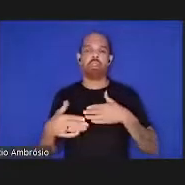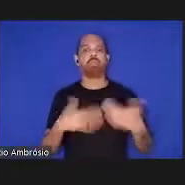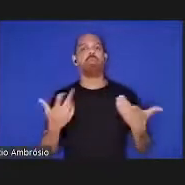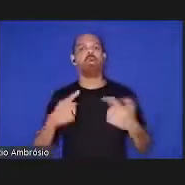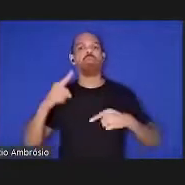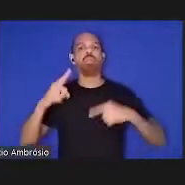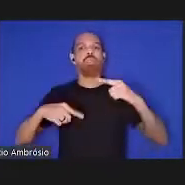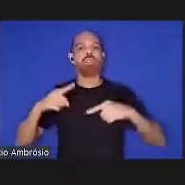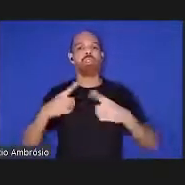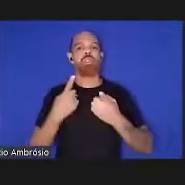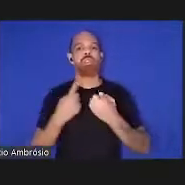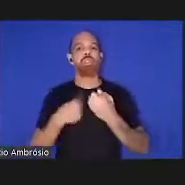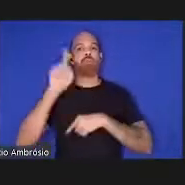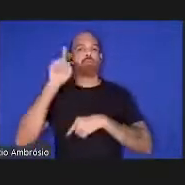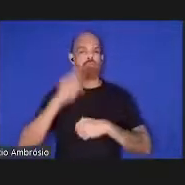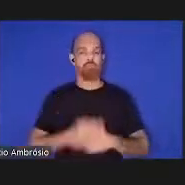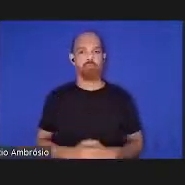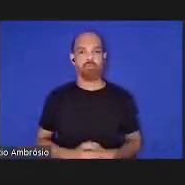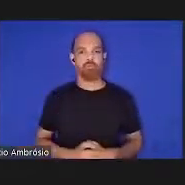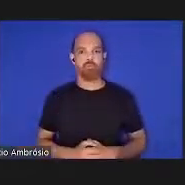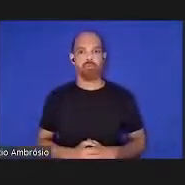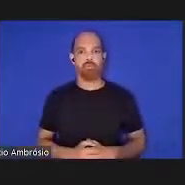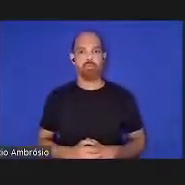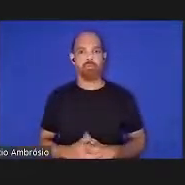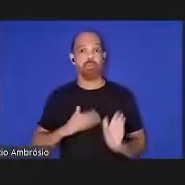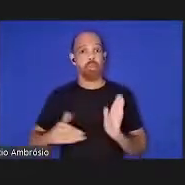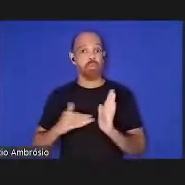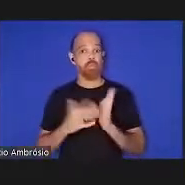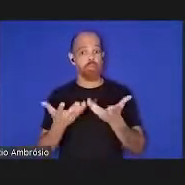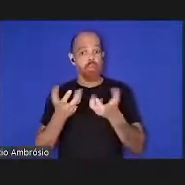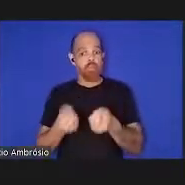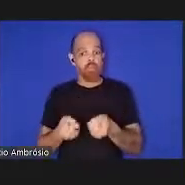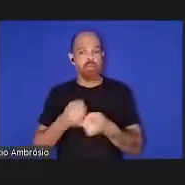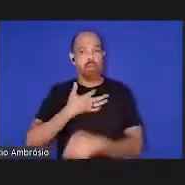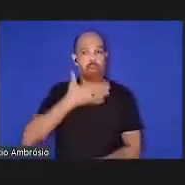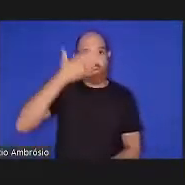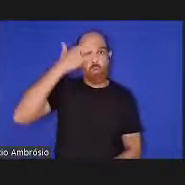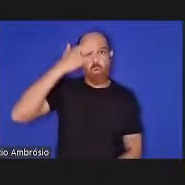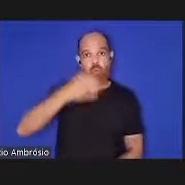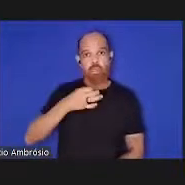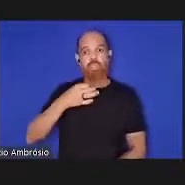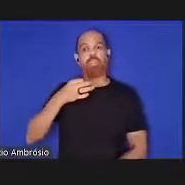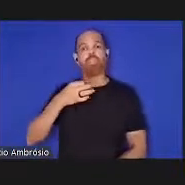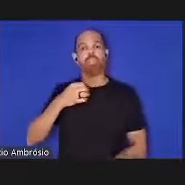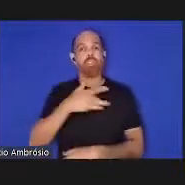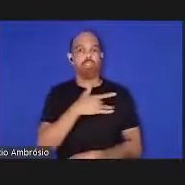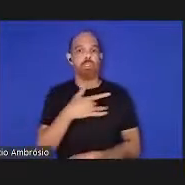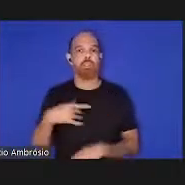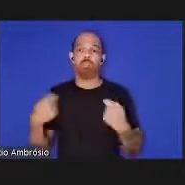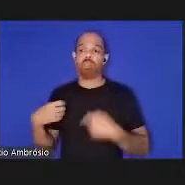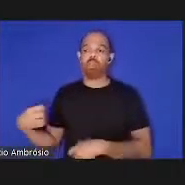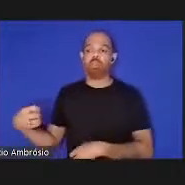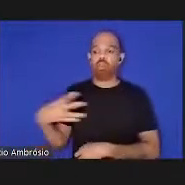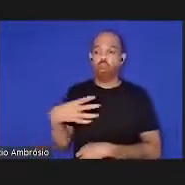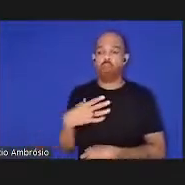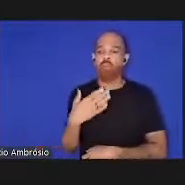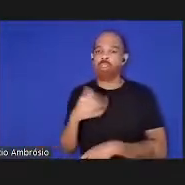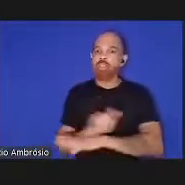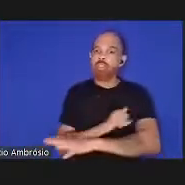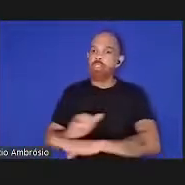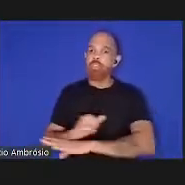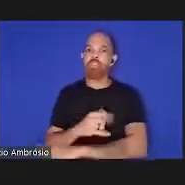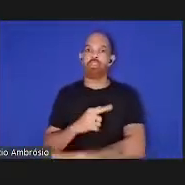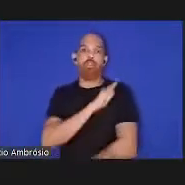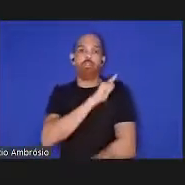de desenvolvimento todas assumem que a sua compreensão da saúde requer novas formas de governança tanto ao nível